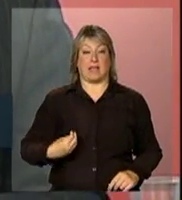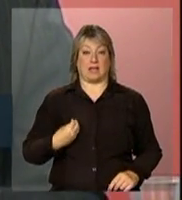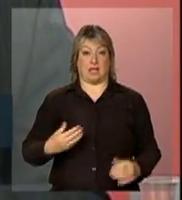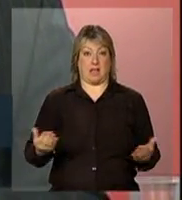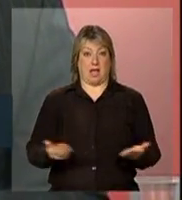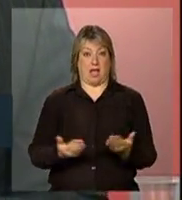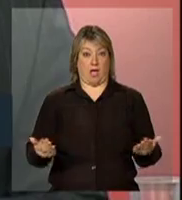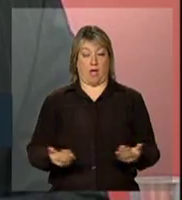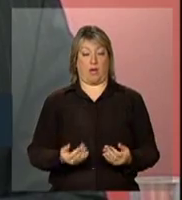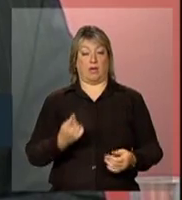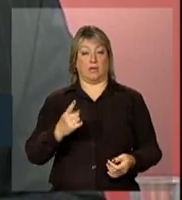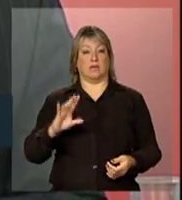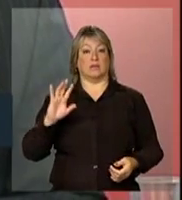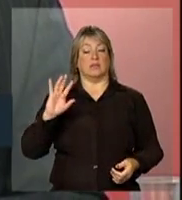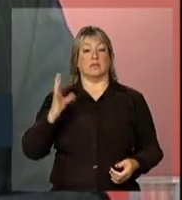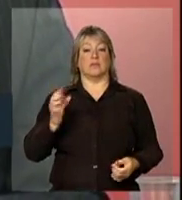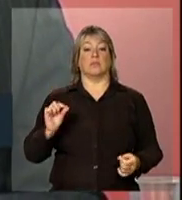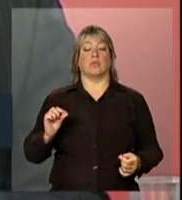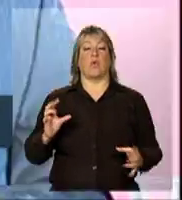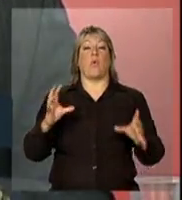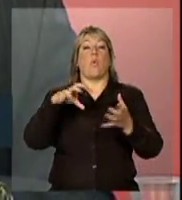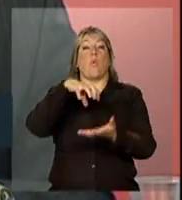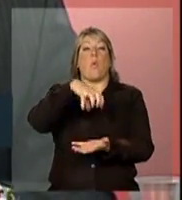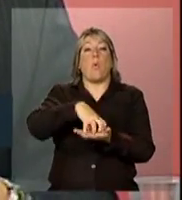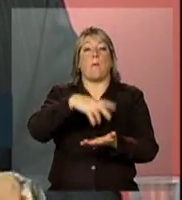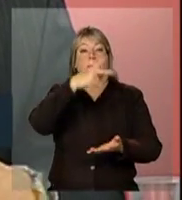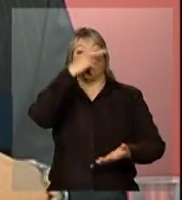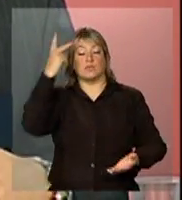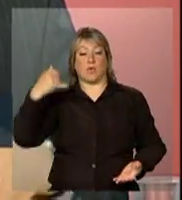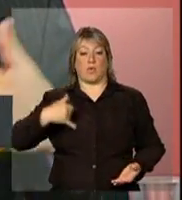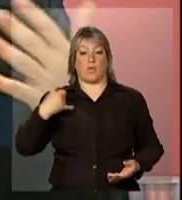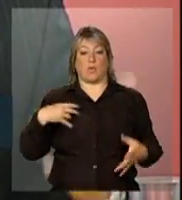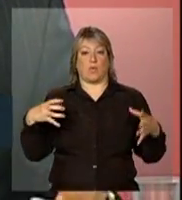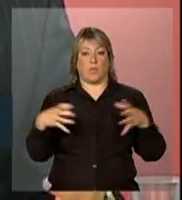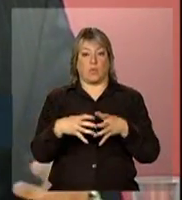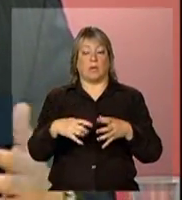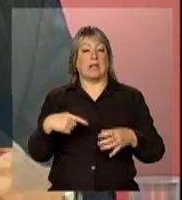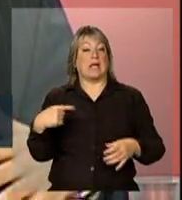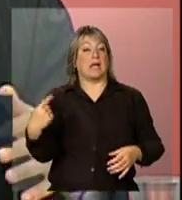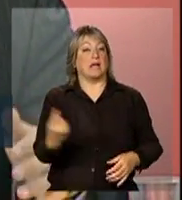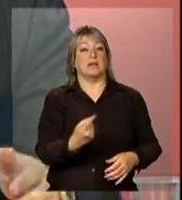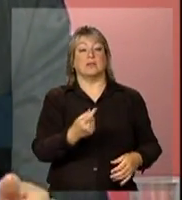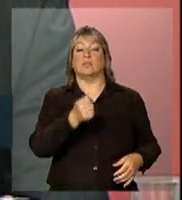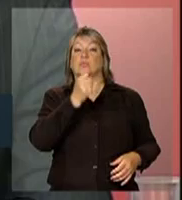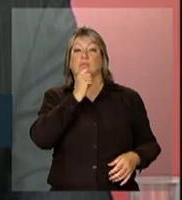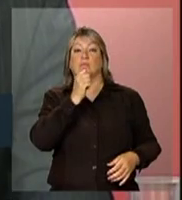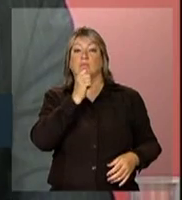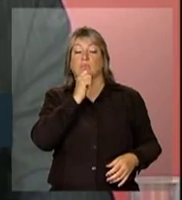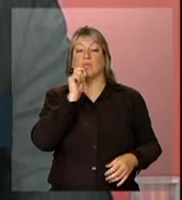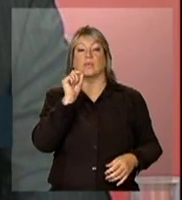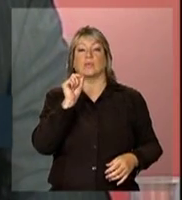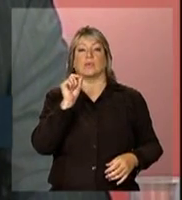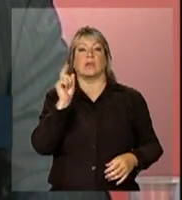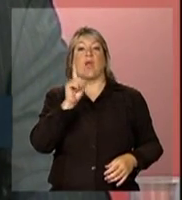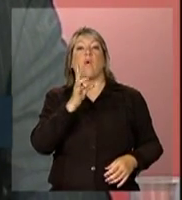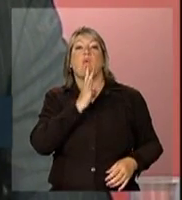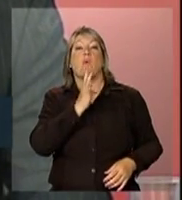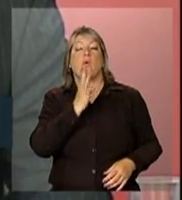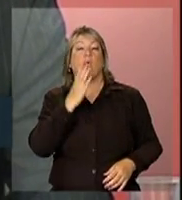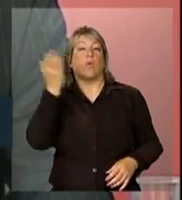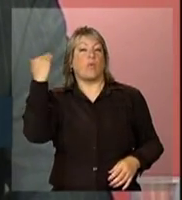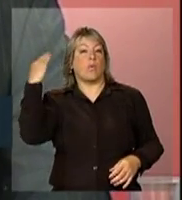de brasileiros e brasileiras que não foram sensibilizados pelo início da luta contra a AIDS,